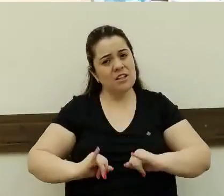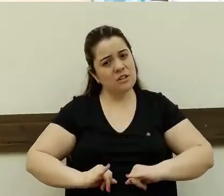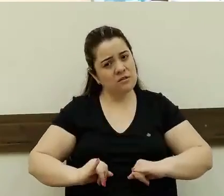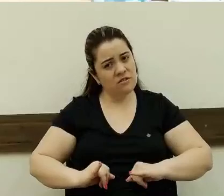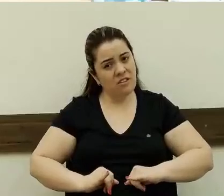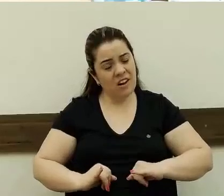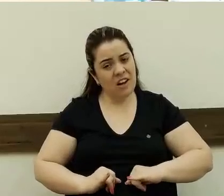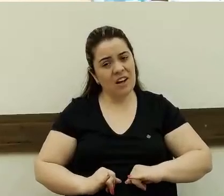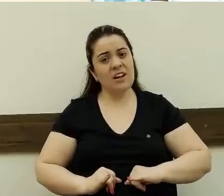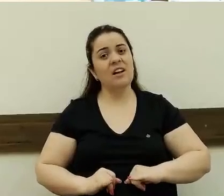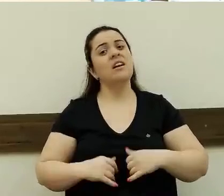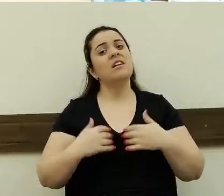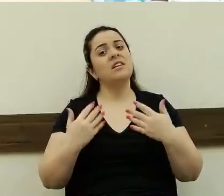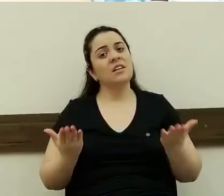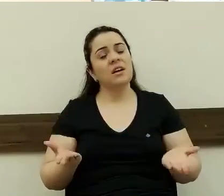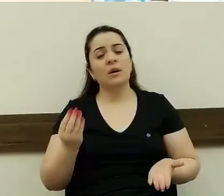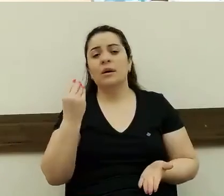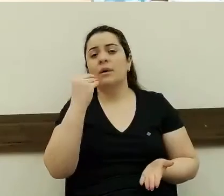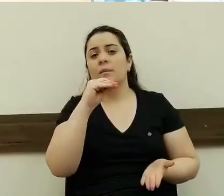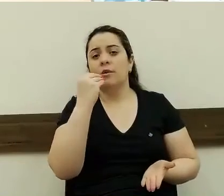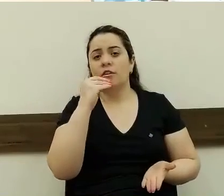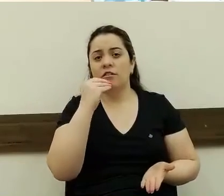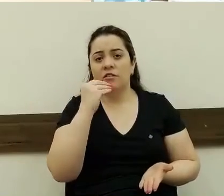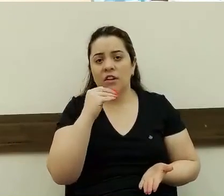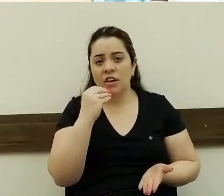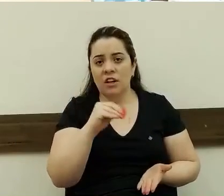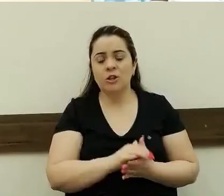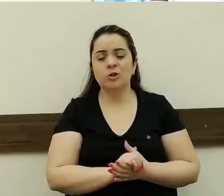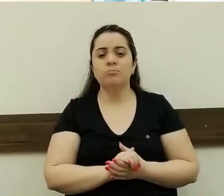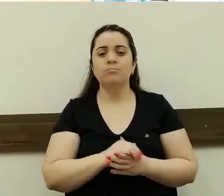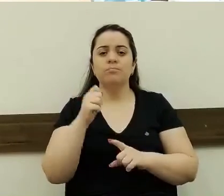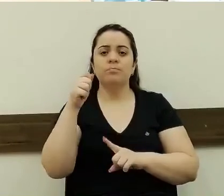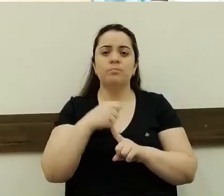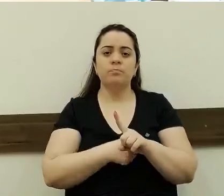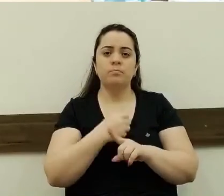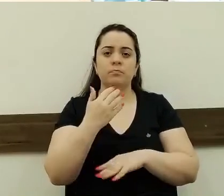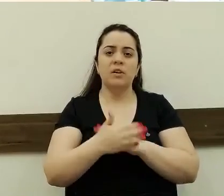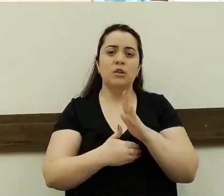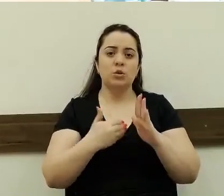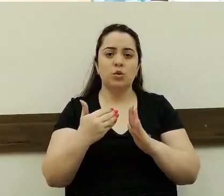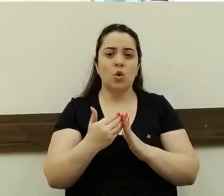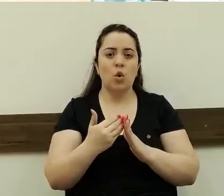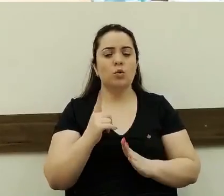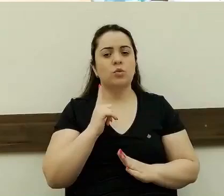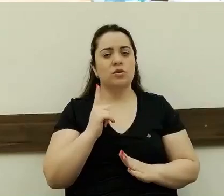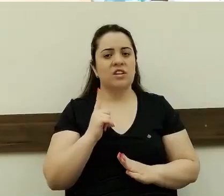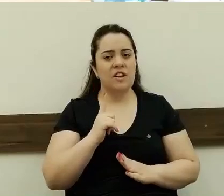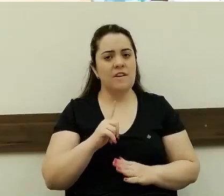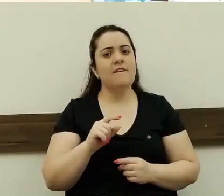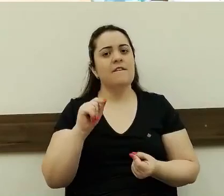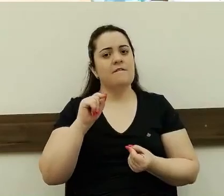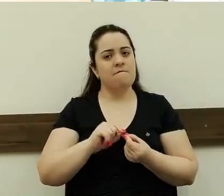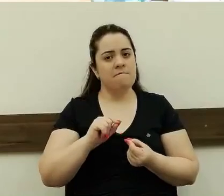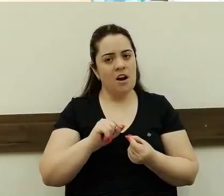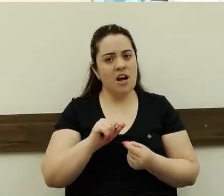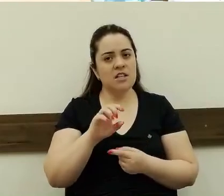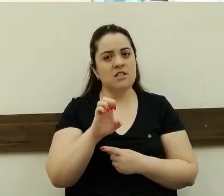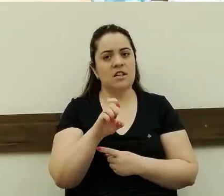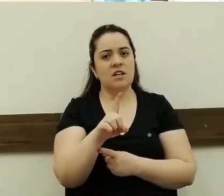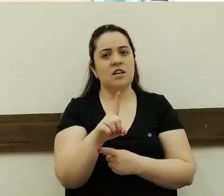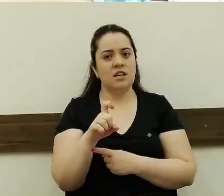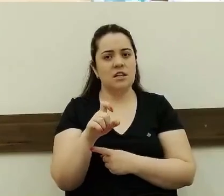você. Então, aproveite, esse mês inteiro ainda, que tem pela frente, faça esses exames.